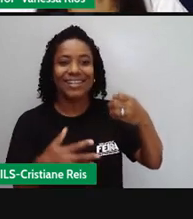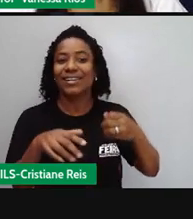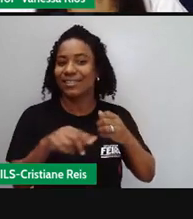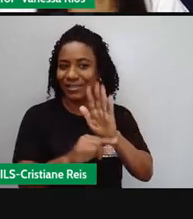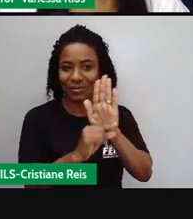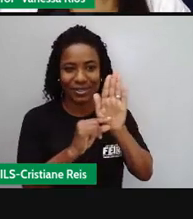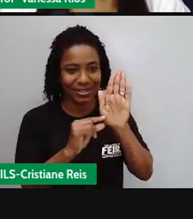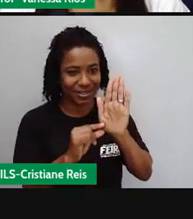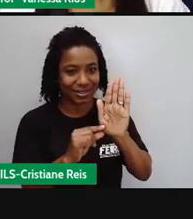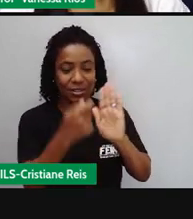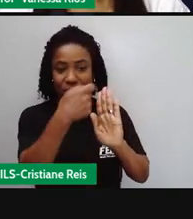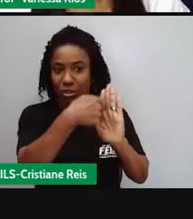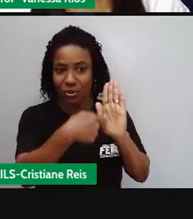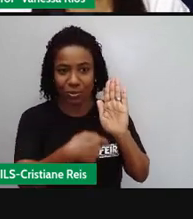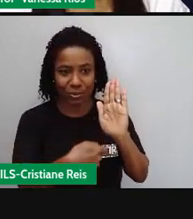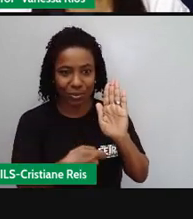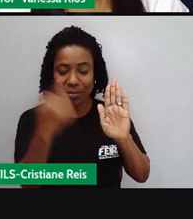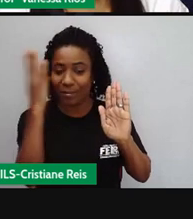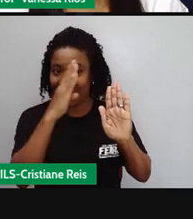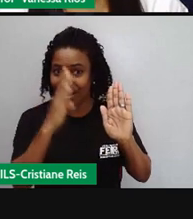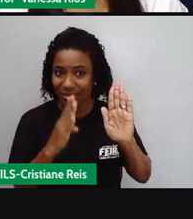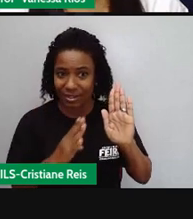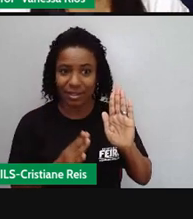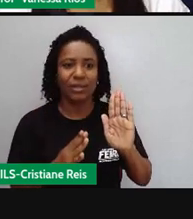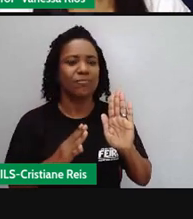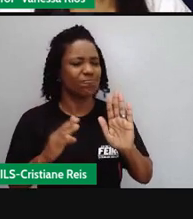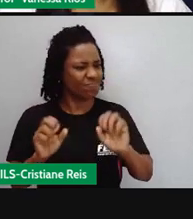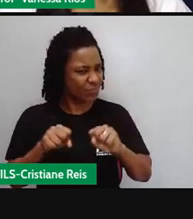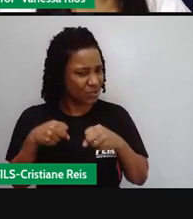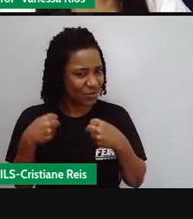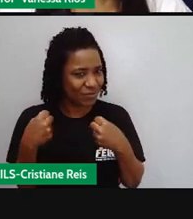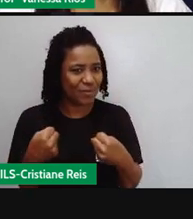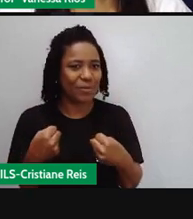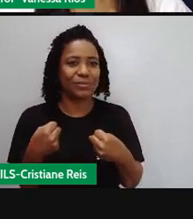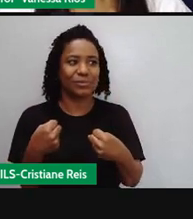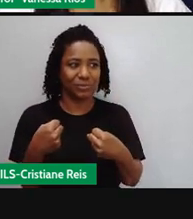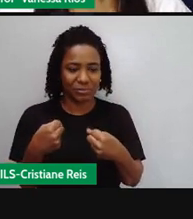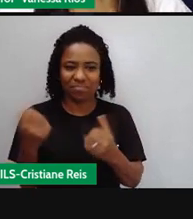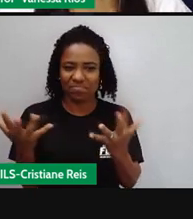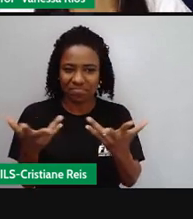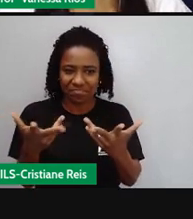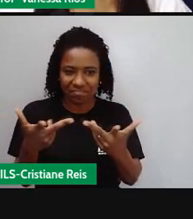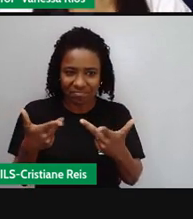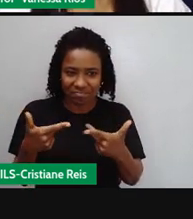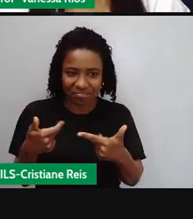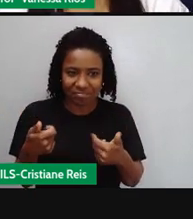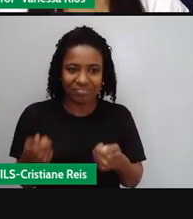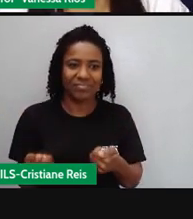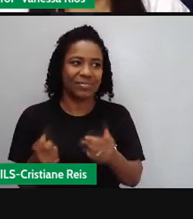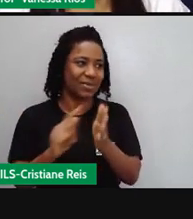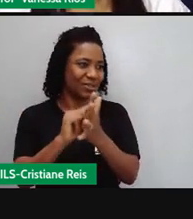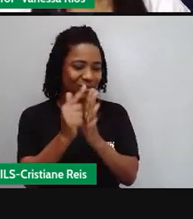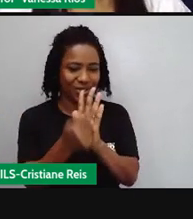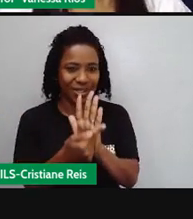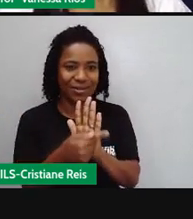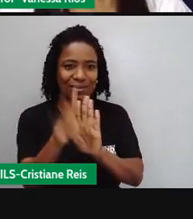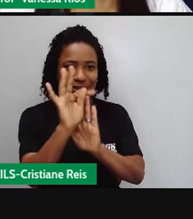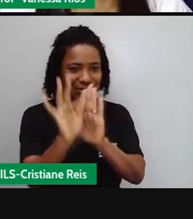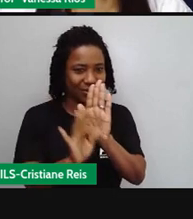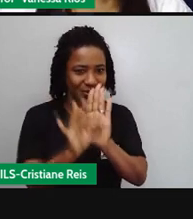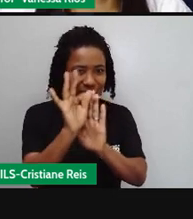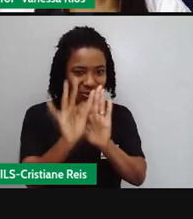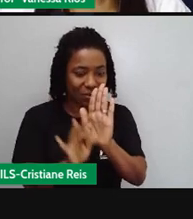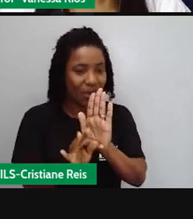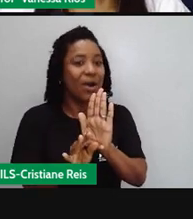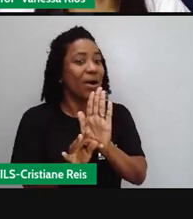brasileiros que se dedicam, se dedicaram ou se dedicam, né, a outros gêneros textuais, mas também